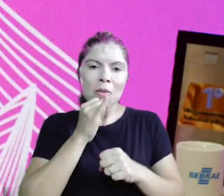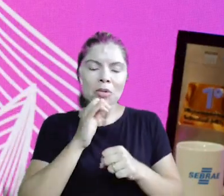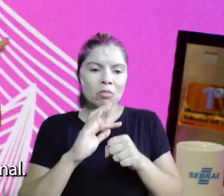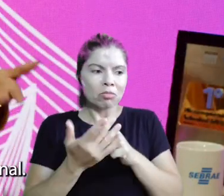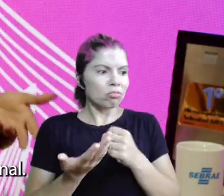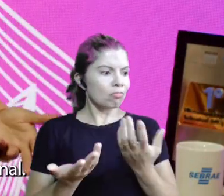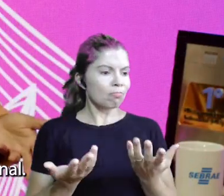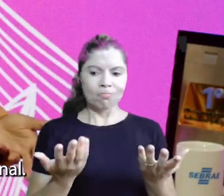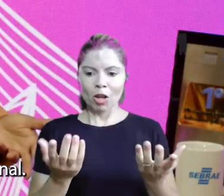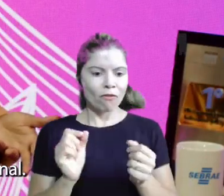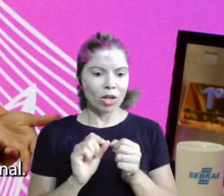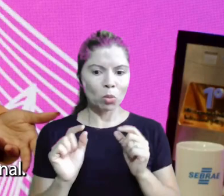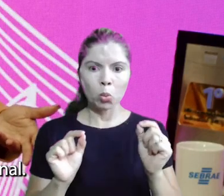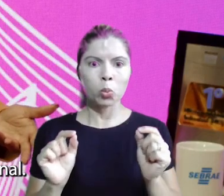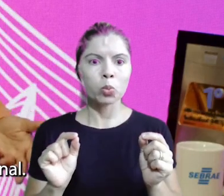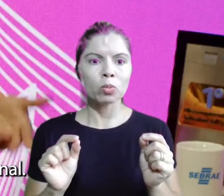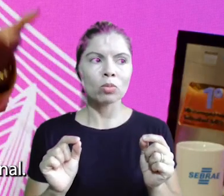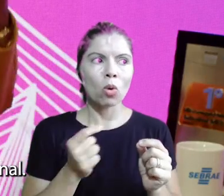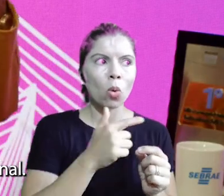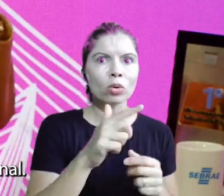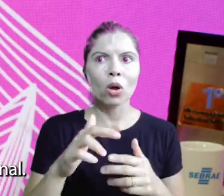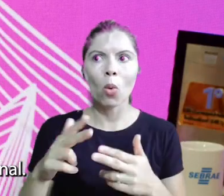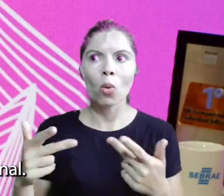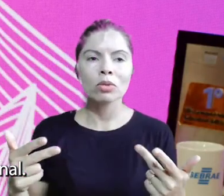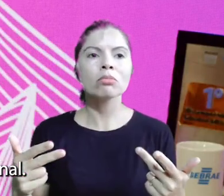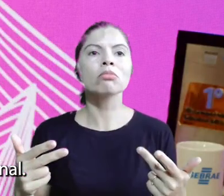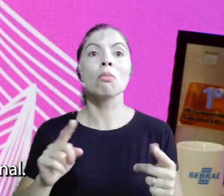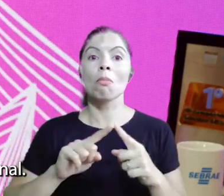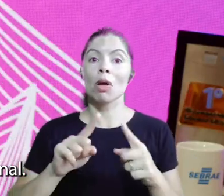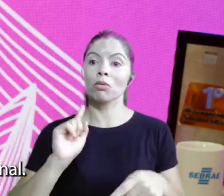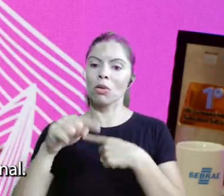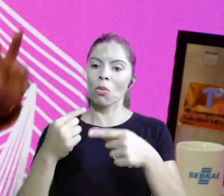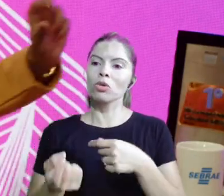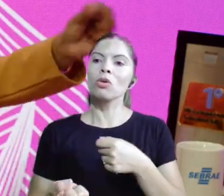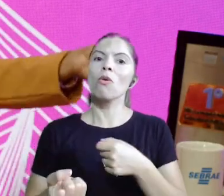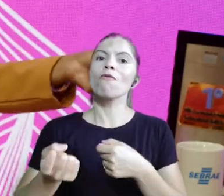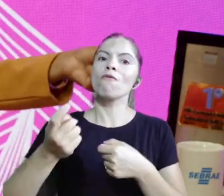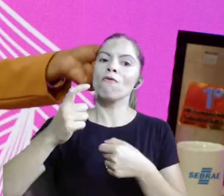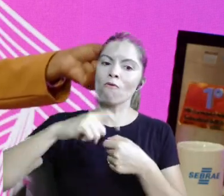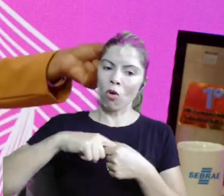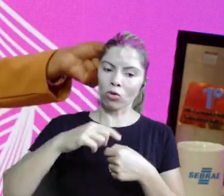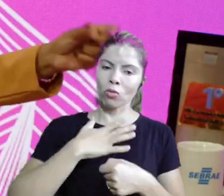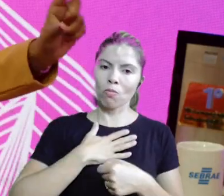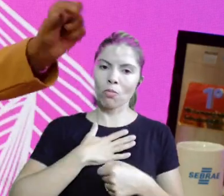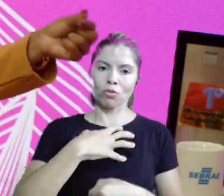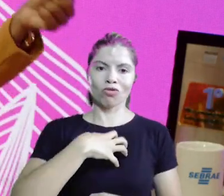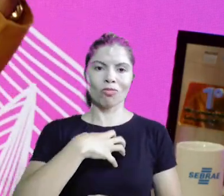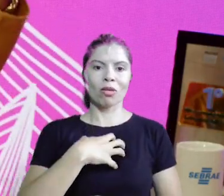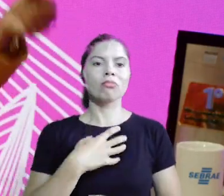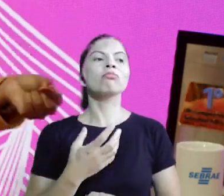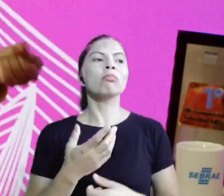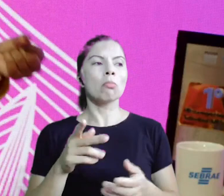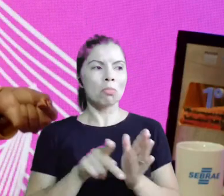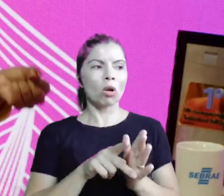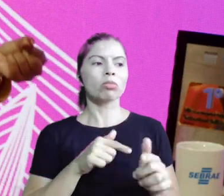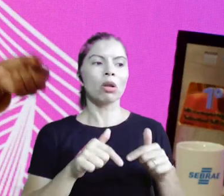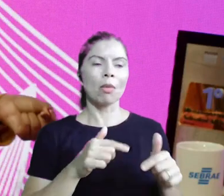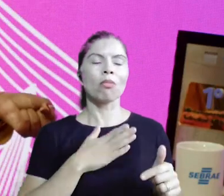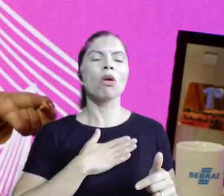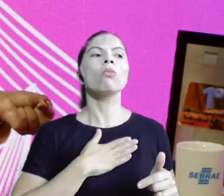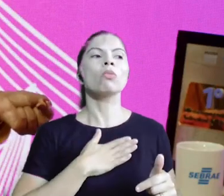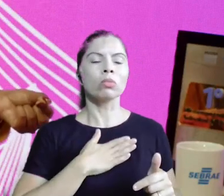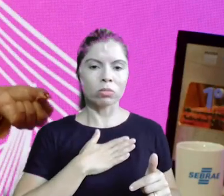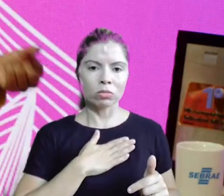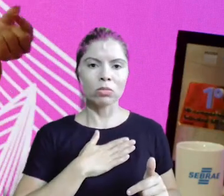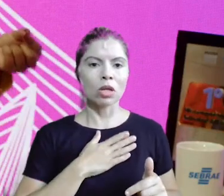veio a pandemia, vou ter que fazer outra coisa. Mas eu vou voltar para o meu sonho original. Quando você vira a chave e fala é a vestida de